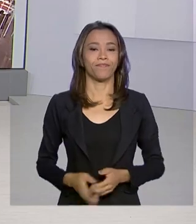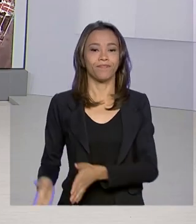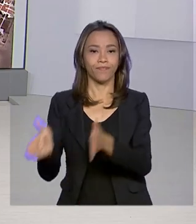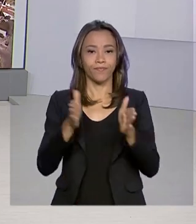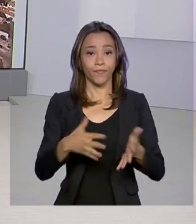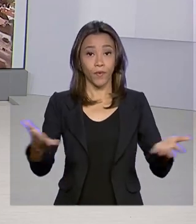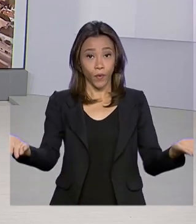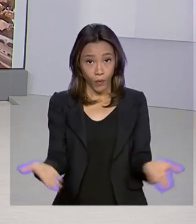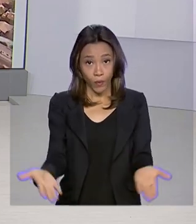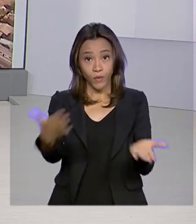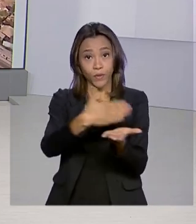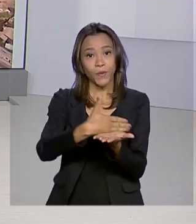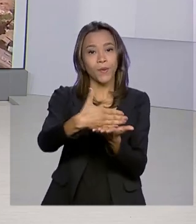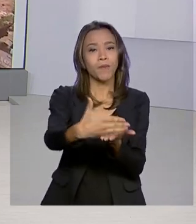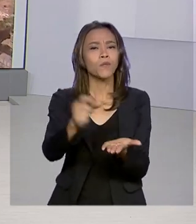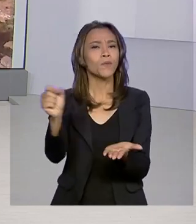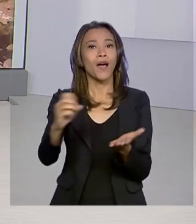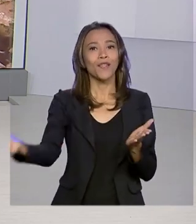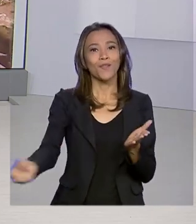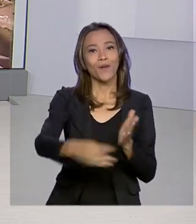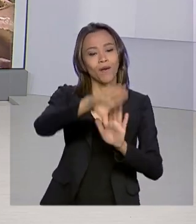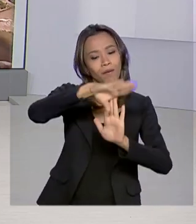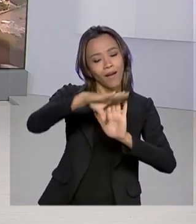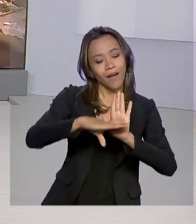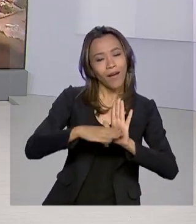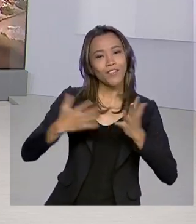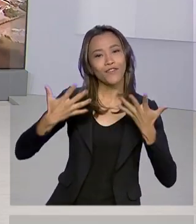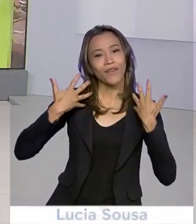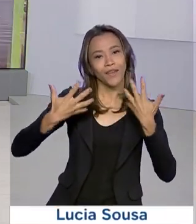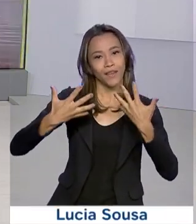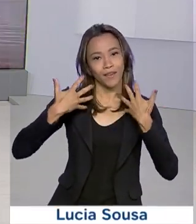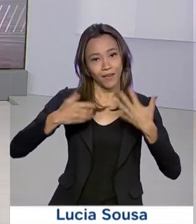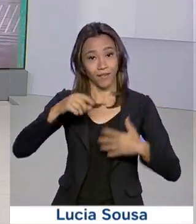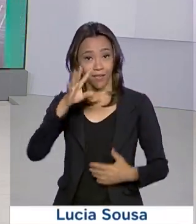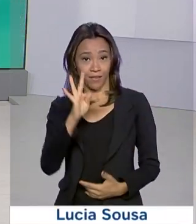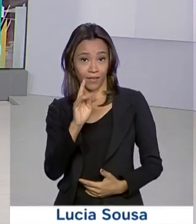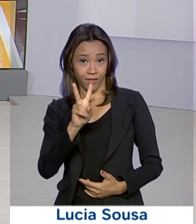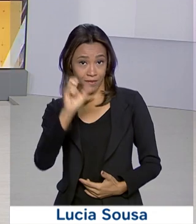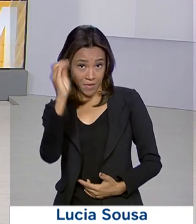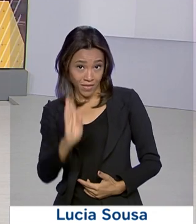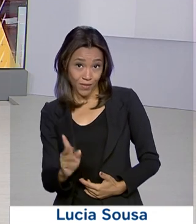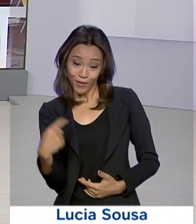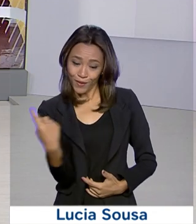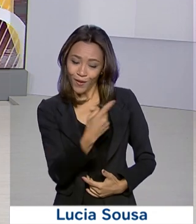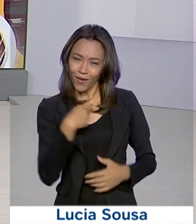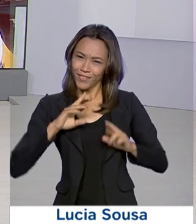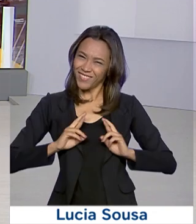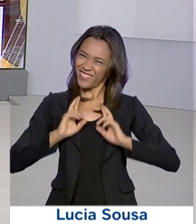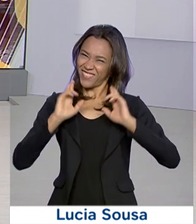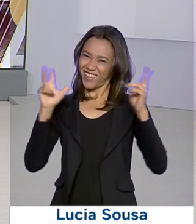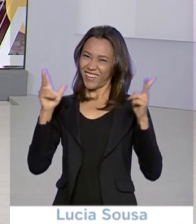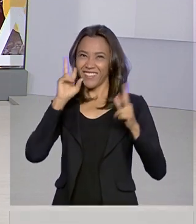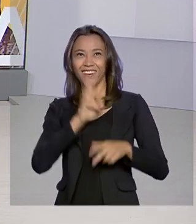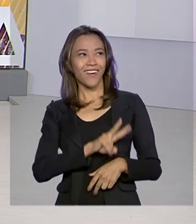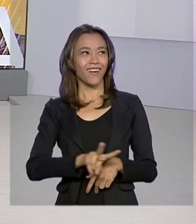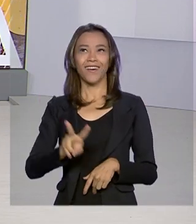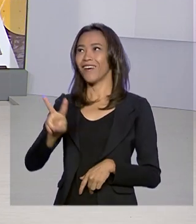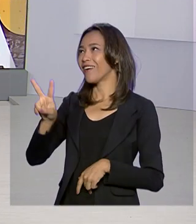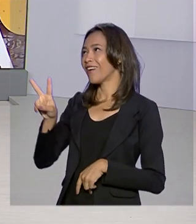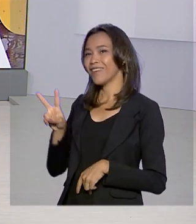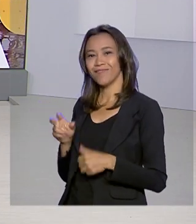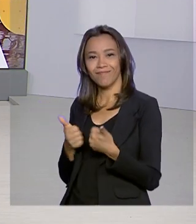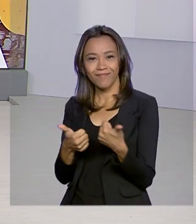Começa hoje a nova programação de verão da TV Brasil. E nós estamos de cara nova com o estúdio todo